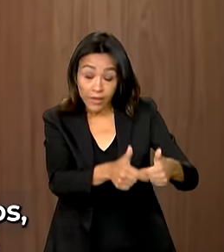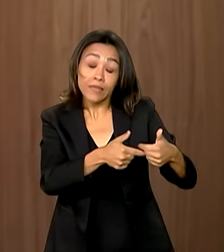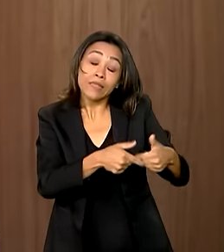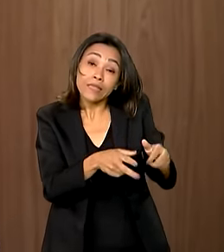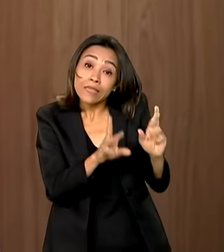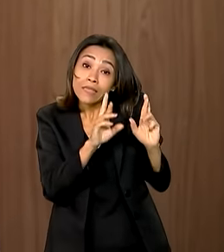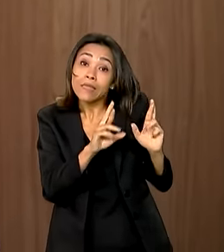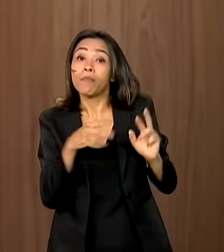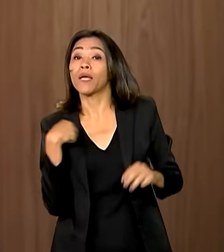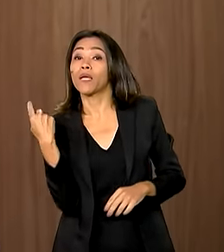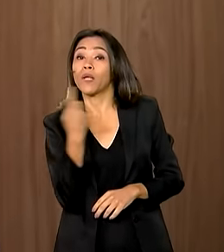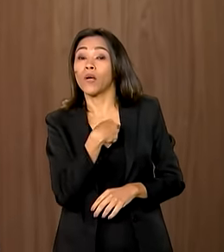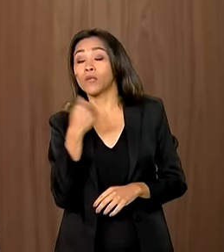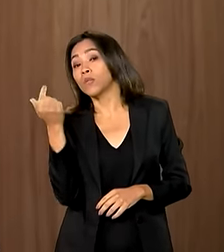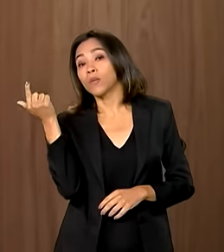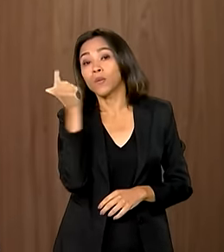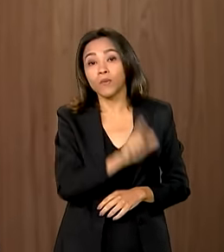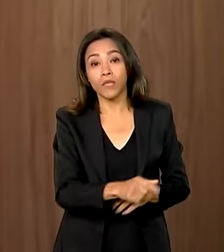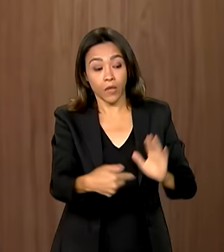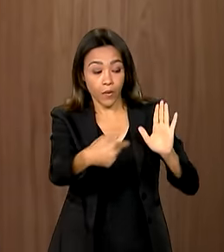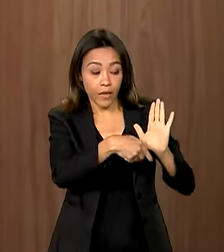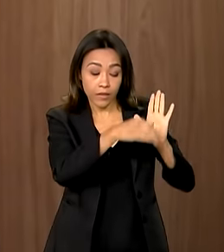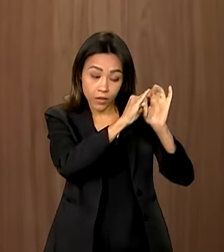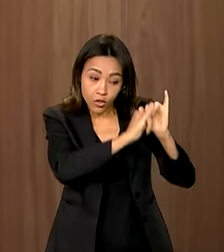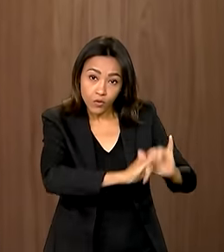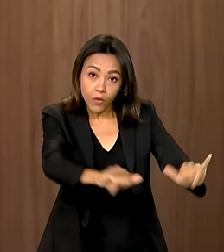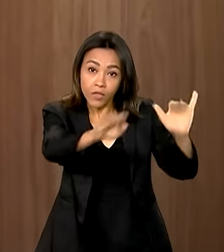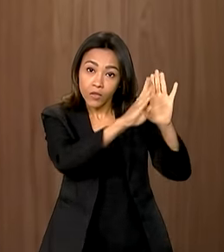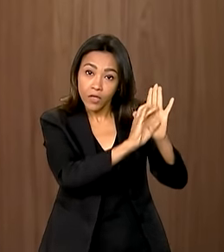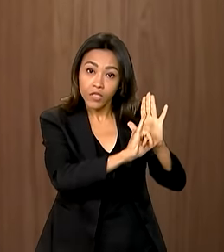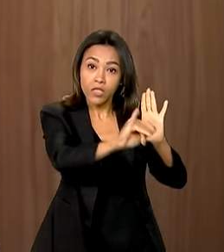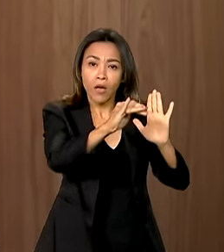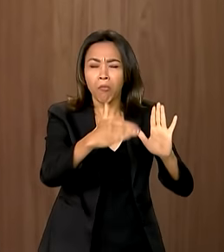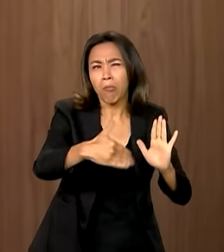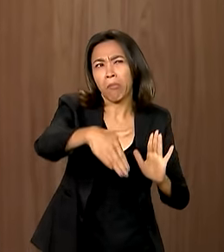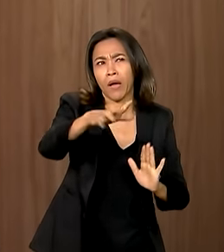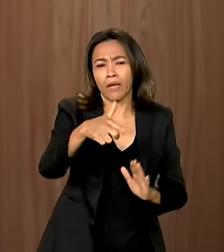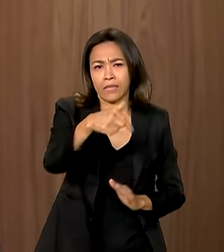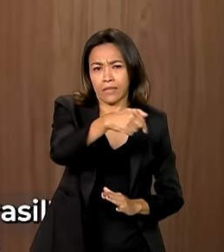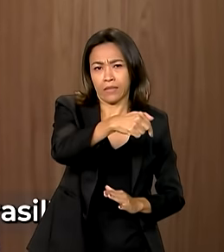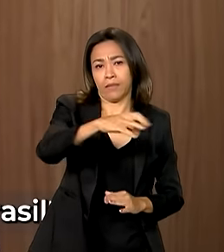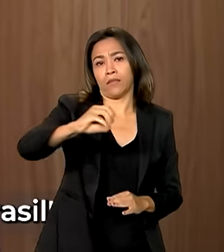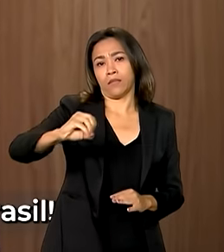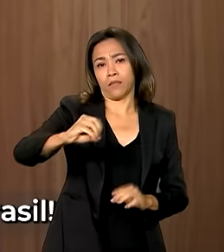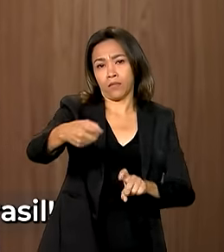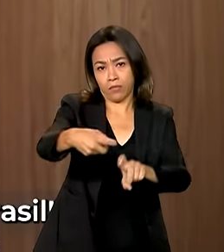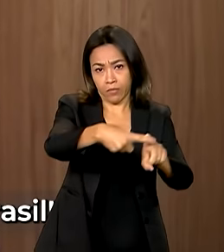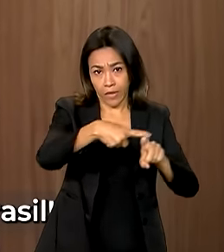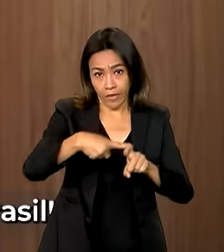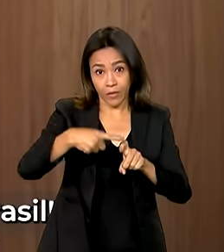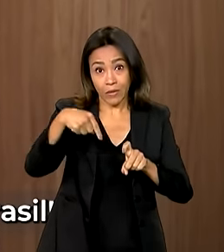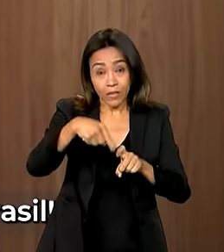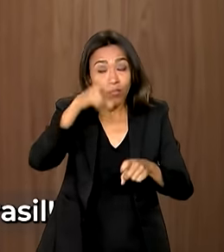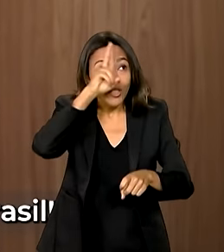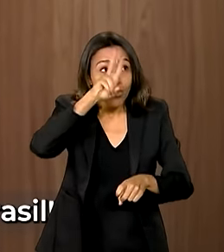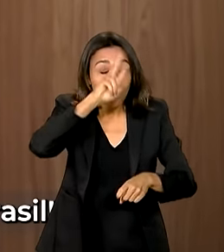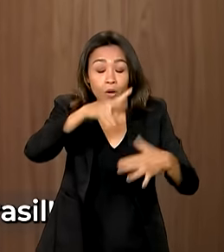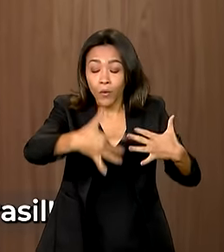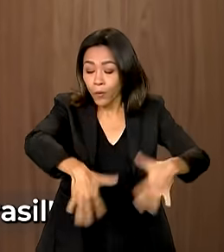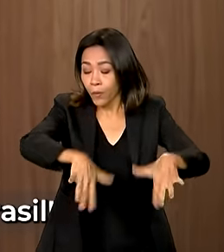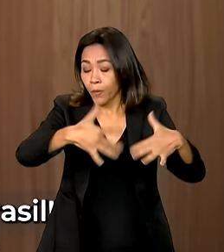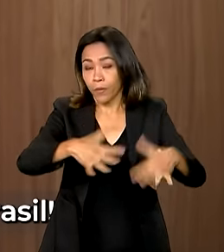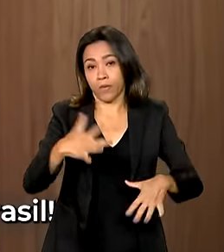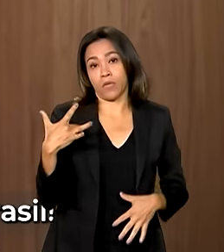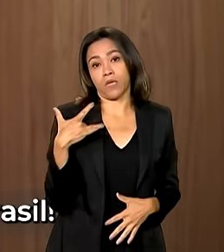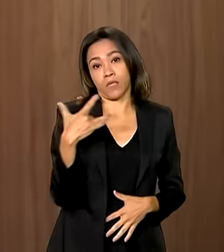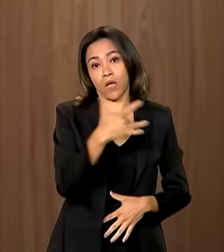chegarmos, após esse edital, a mais de 700 médicos. Um feito histórico para a saúde